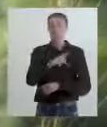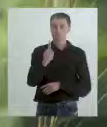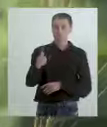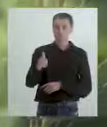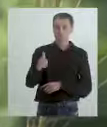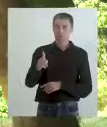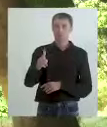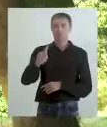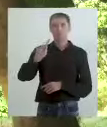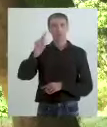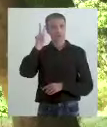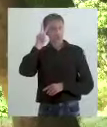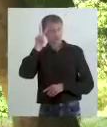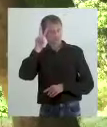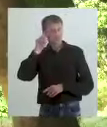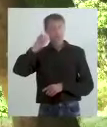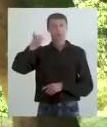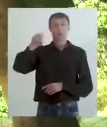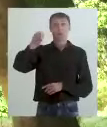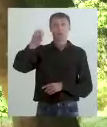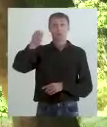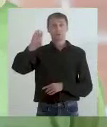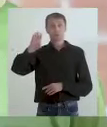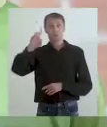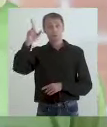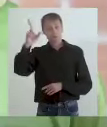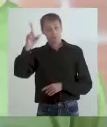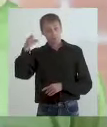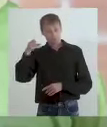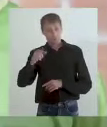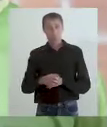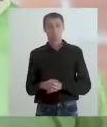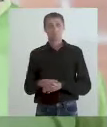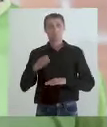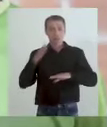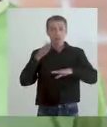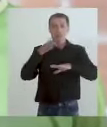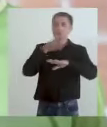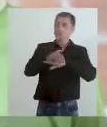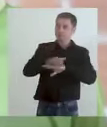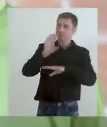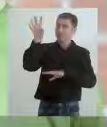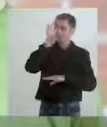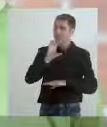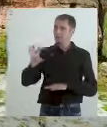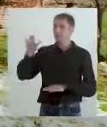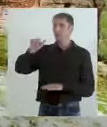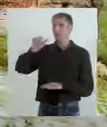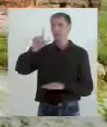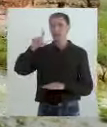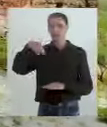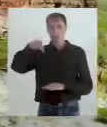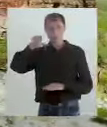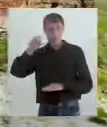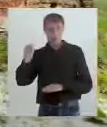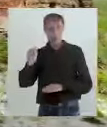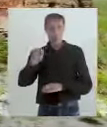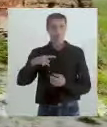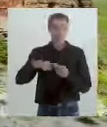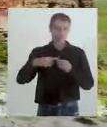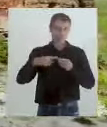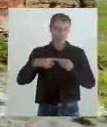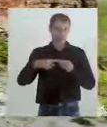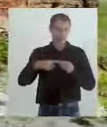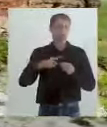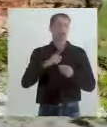historiador, José Valdo Bento Nascimento. Quando a gente adentra um pouco mais a região de Almas, nós vemos que ainda existe um